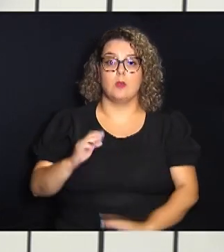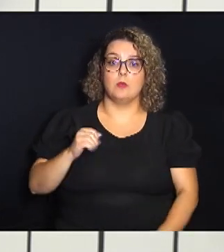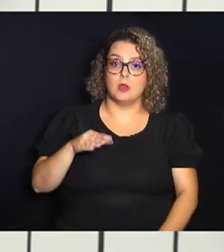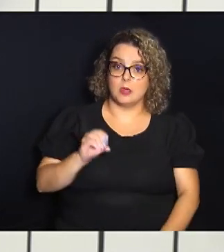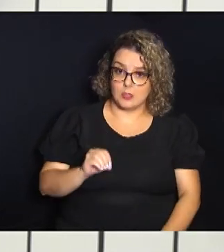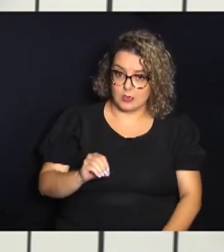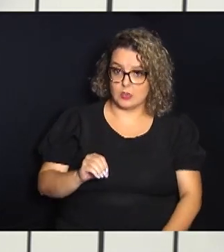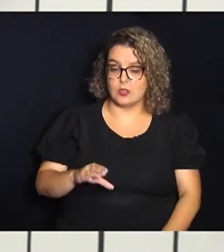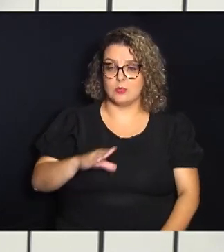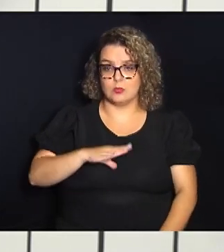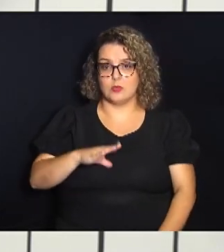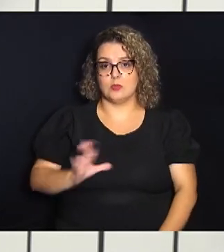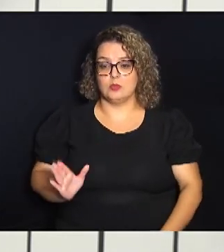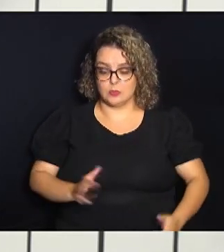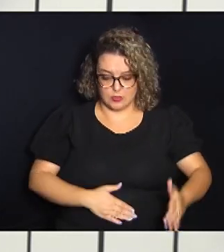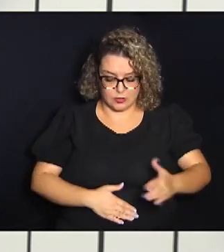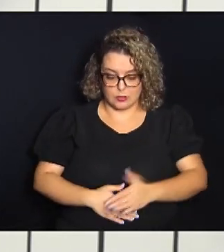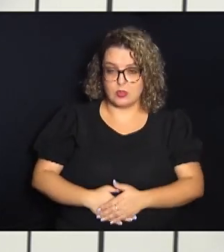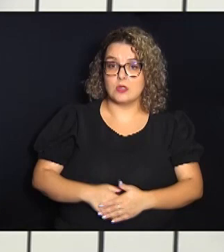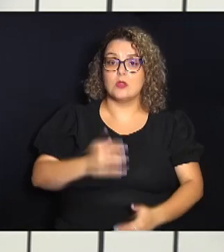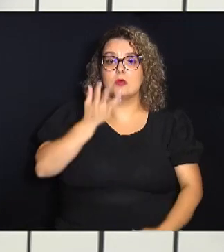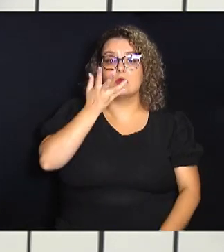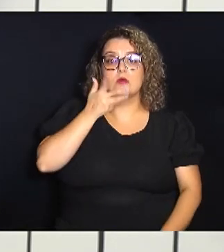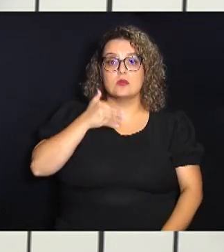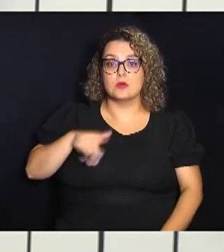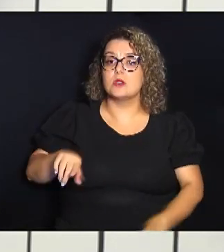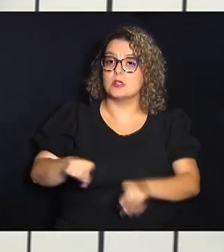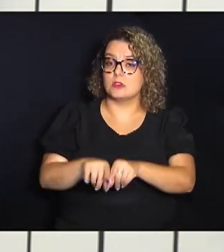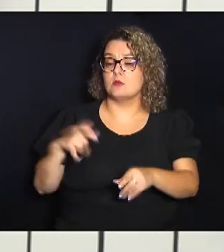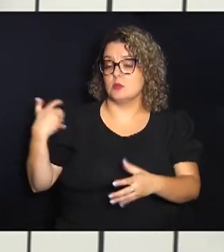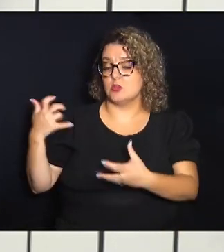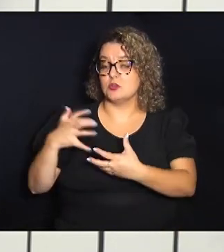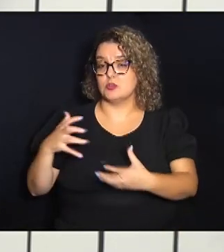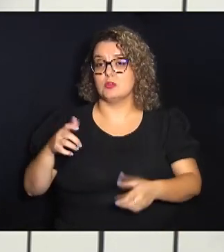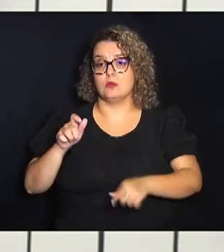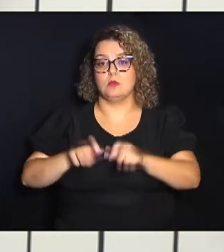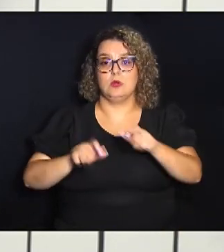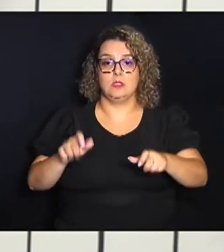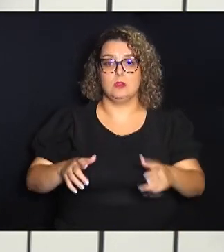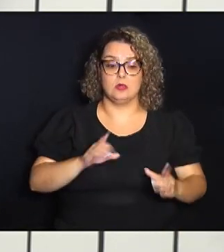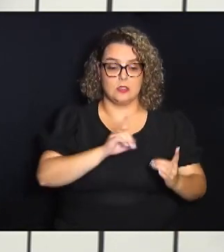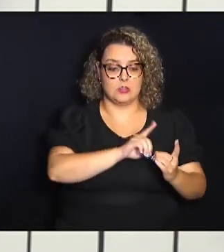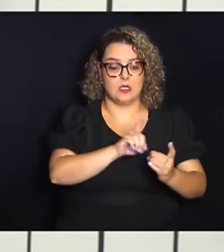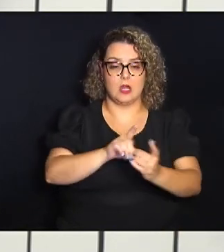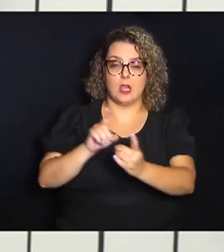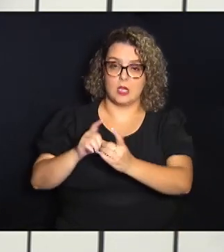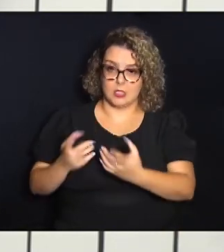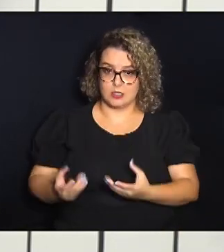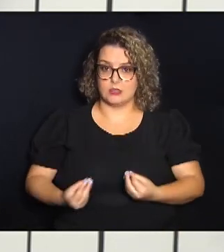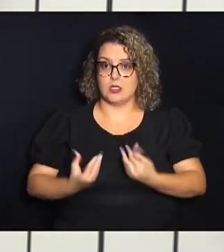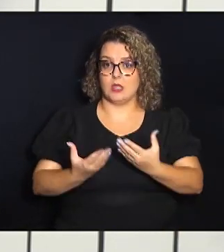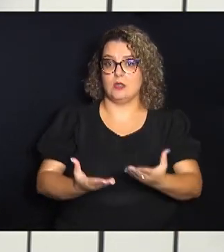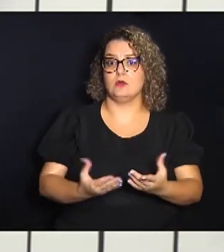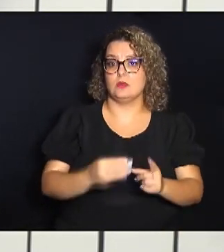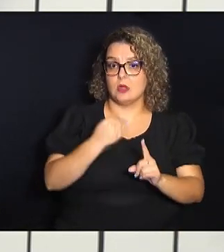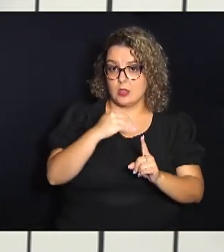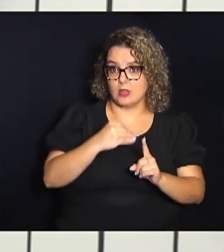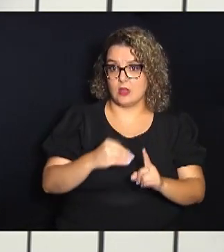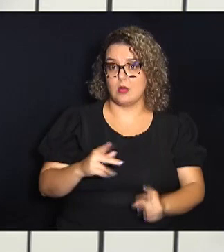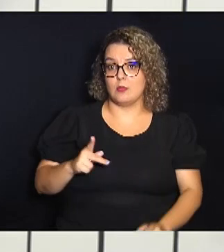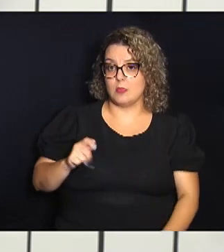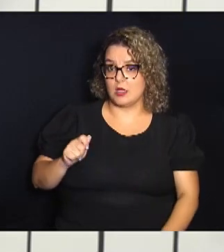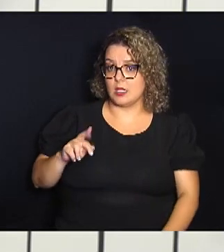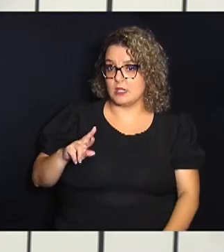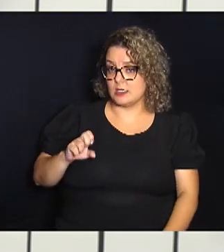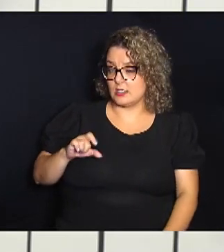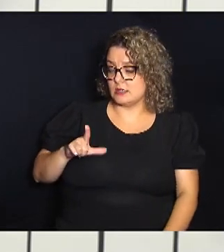Fraudas Descartáveis Infantis e Geriátricas, destinado a atender pessoas carentes com paralisia cerebral,